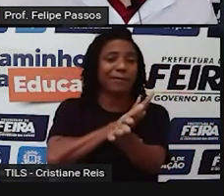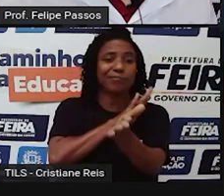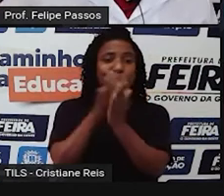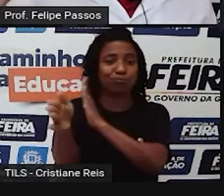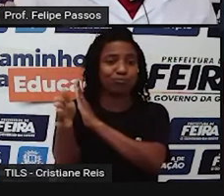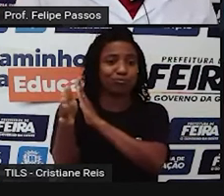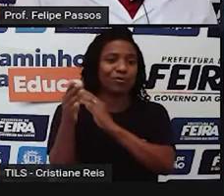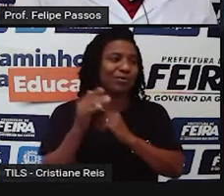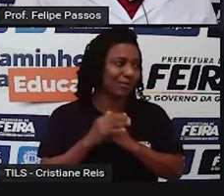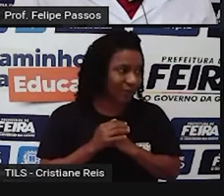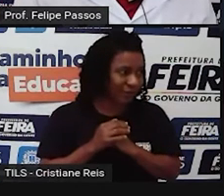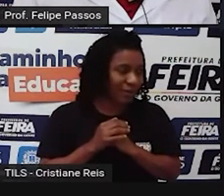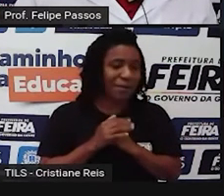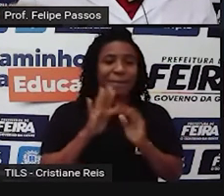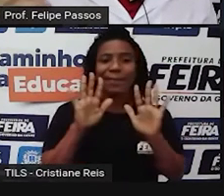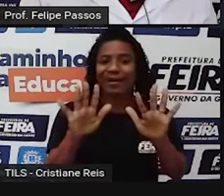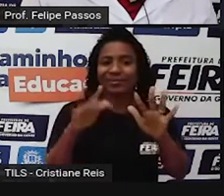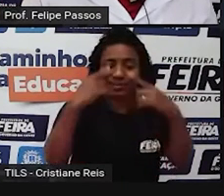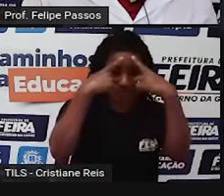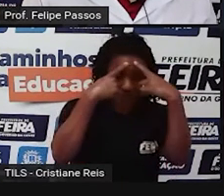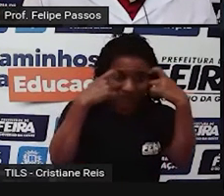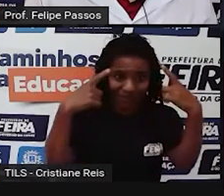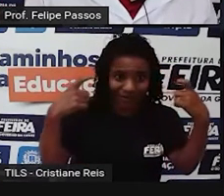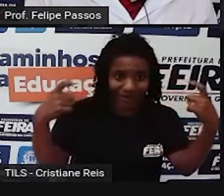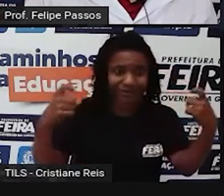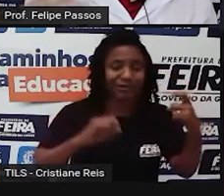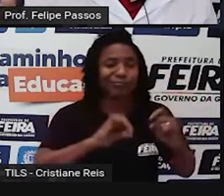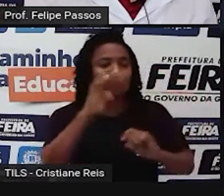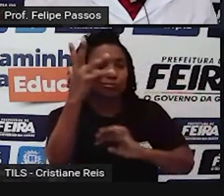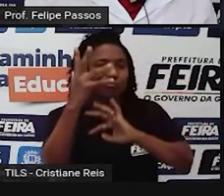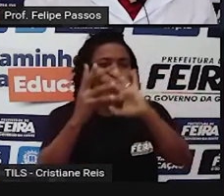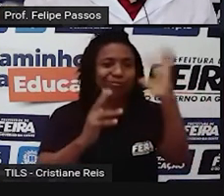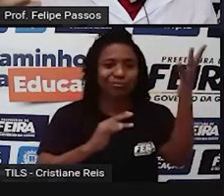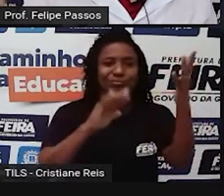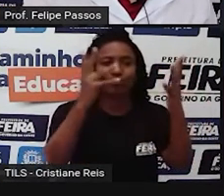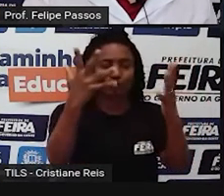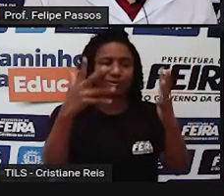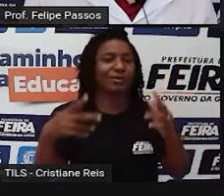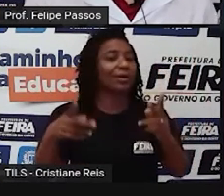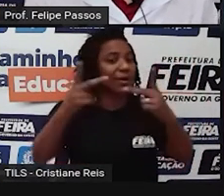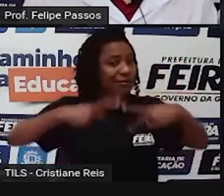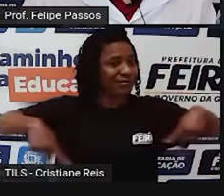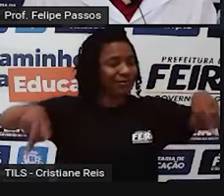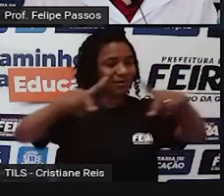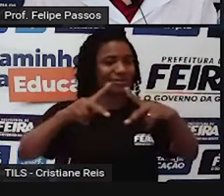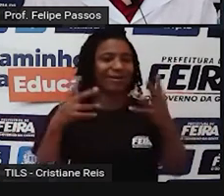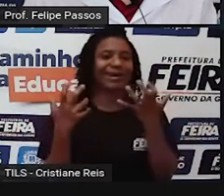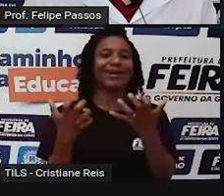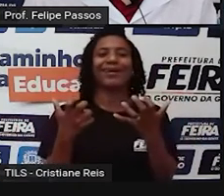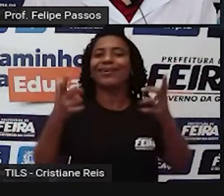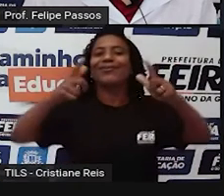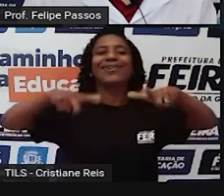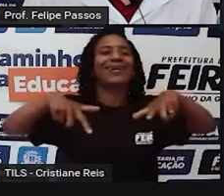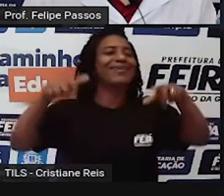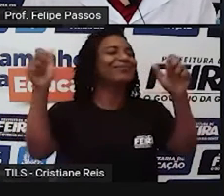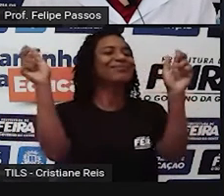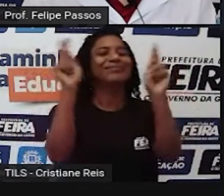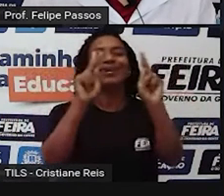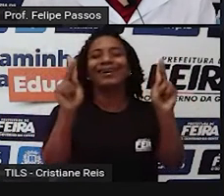acontecer, mas se ela está imposta, a população daquele país deveria ter direito a quê? Buscar um ambiente de paz, não verdade?